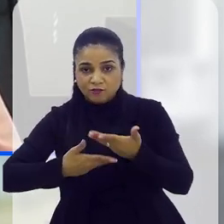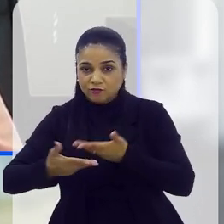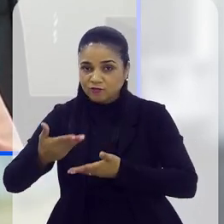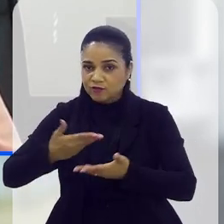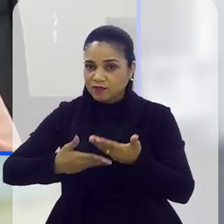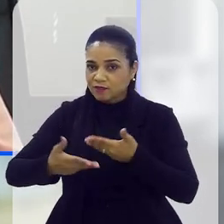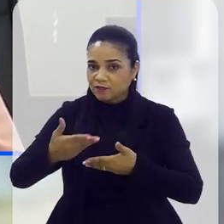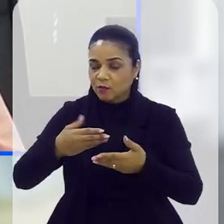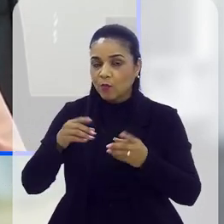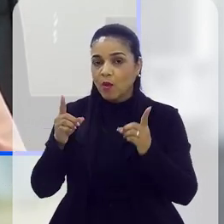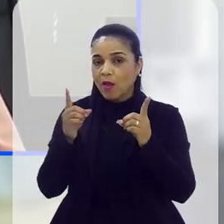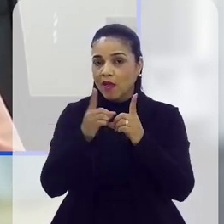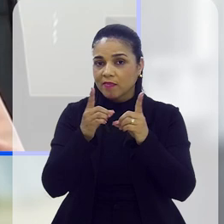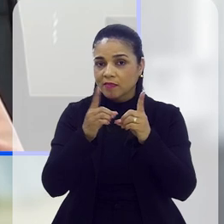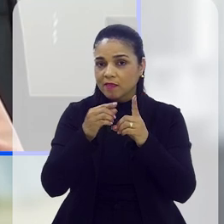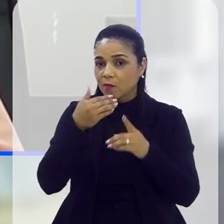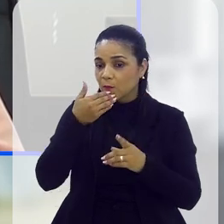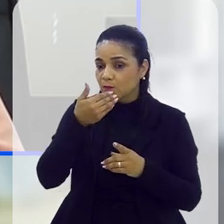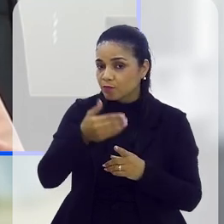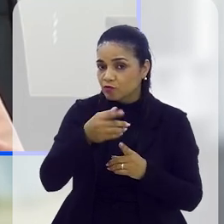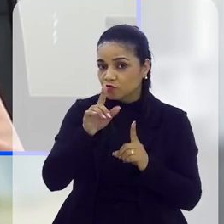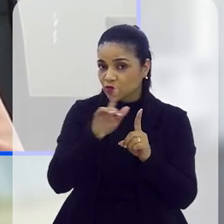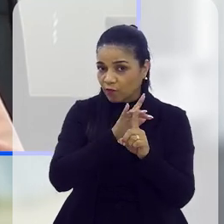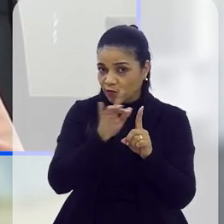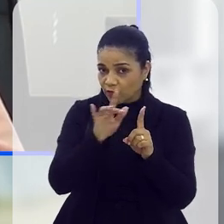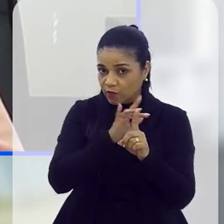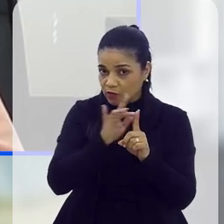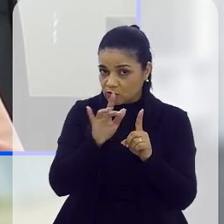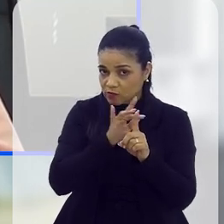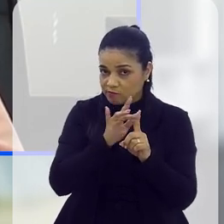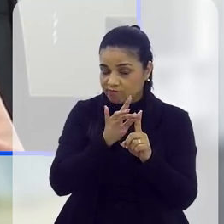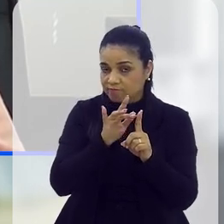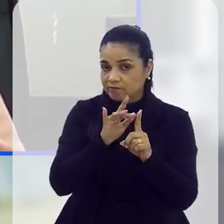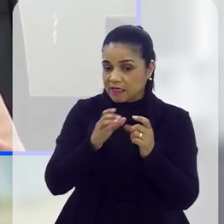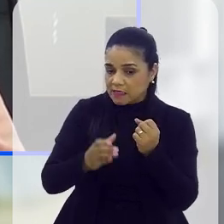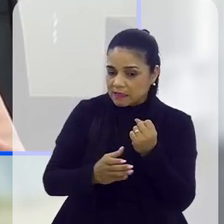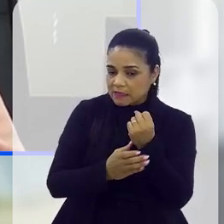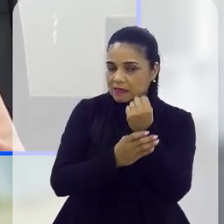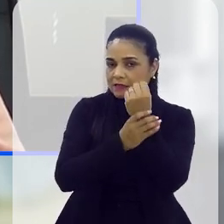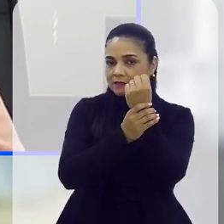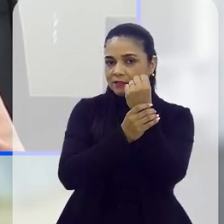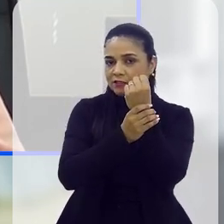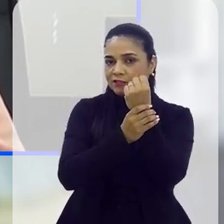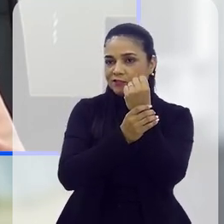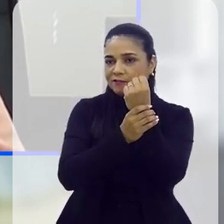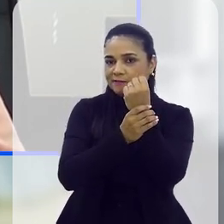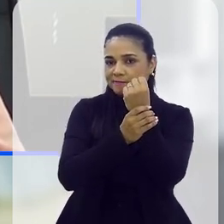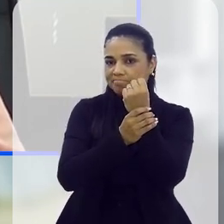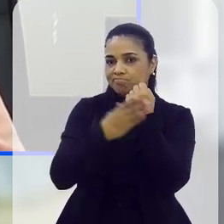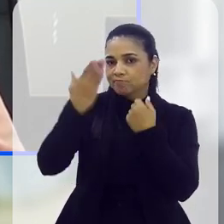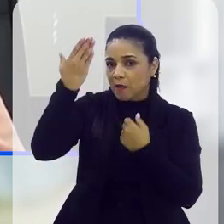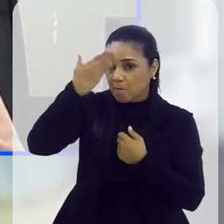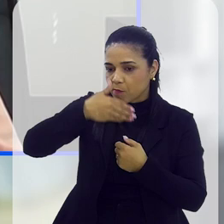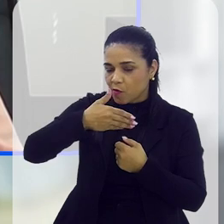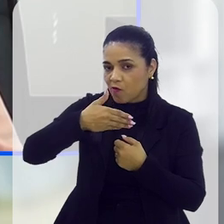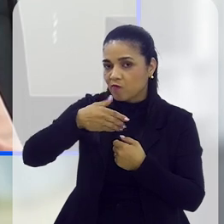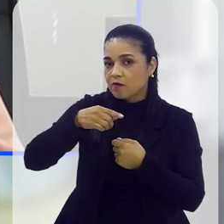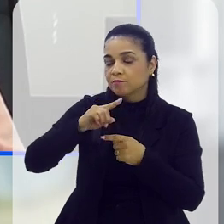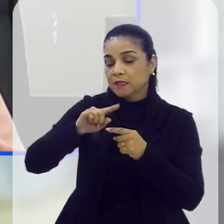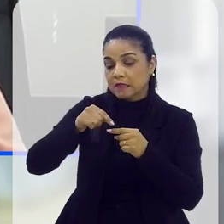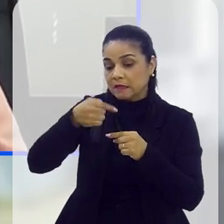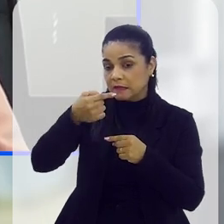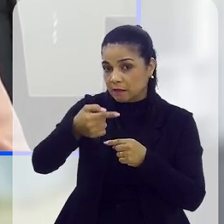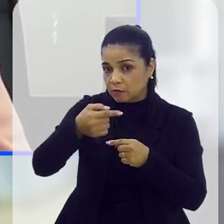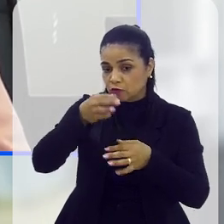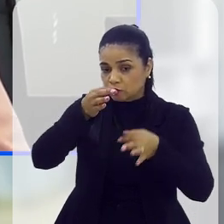articulações para que, ao atender o pedido da vítima, possa ter aí a garantia da manutenção da prova